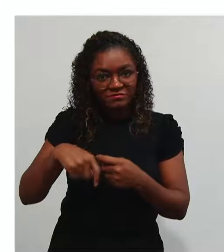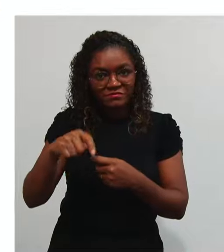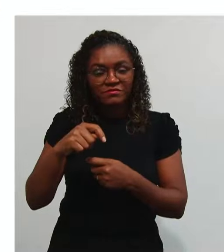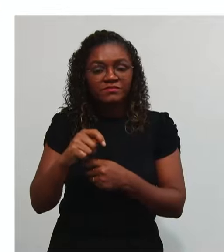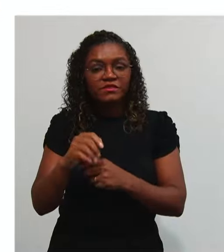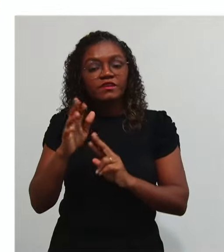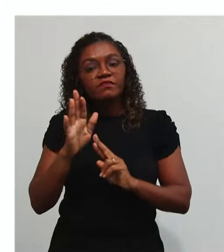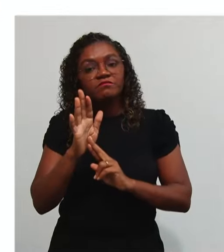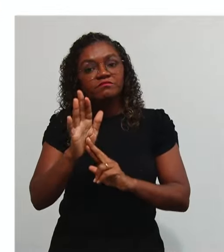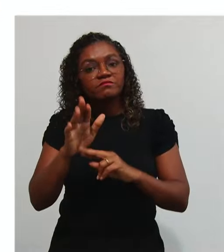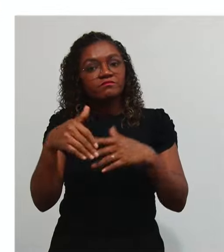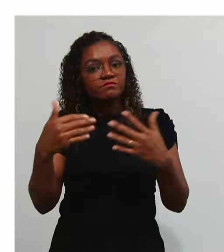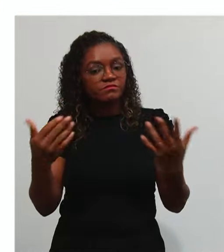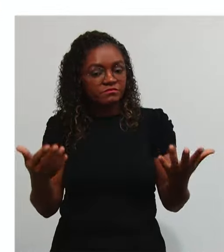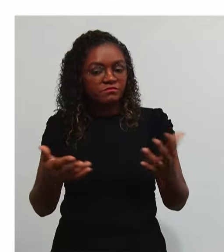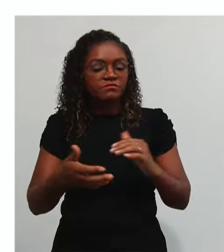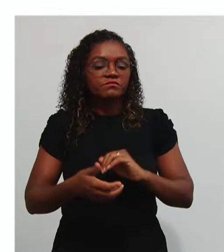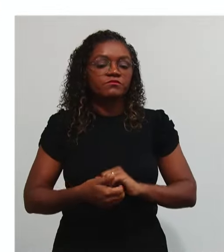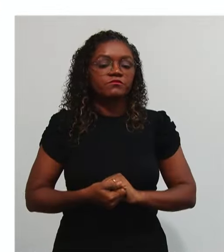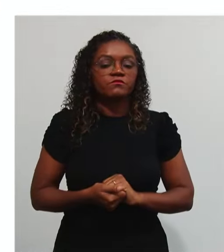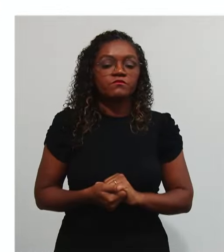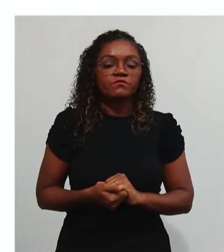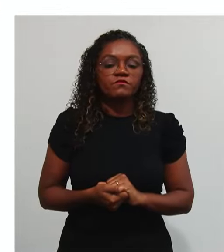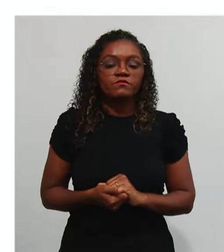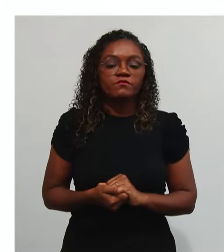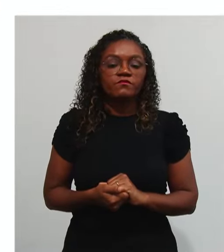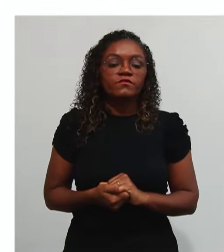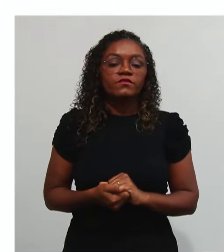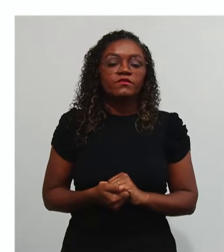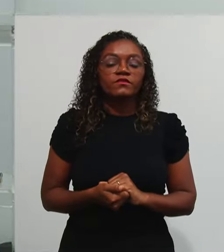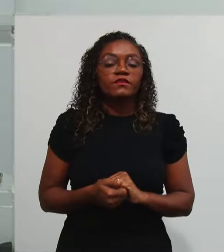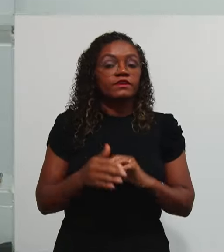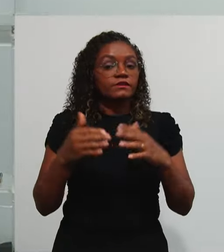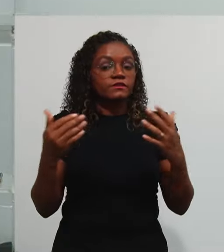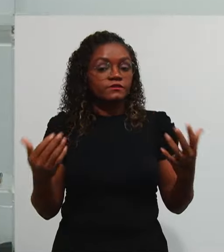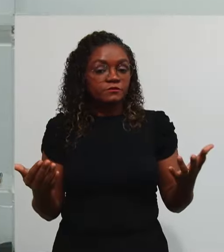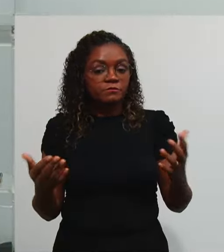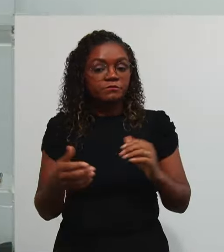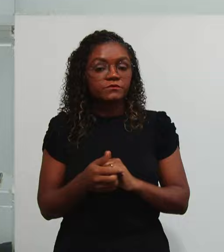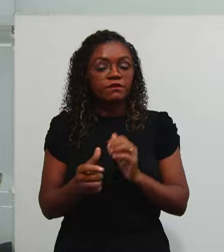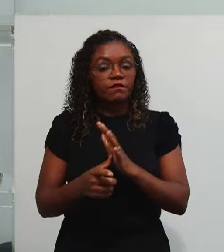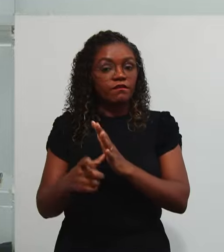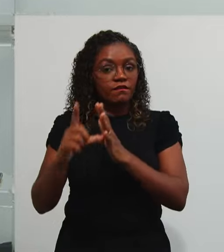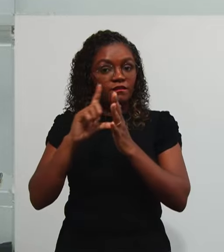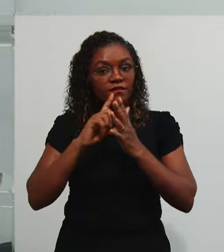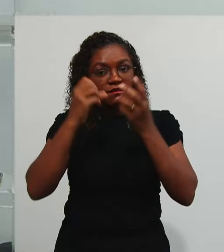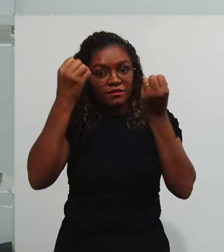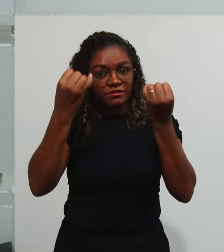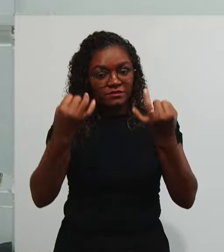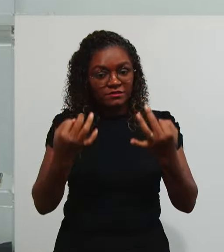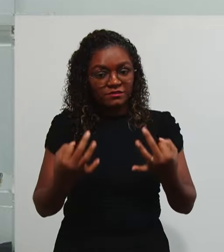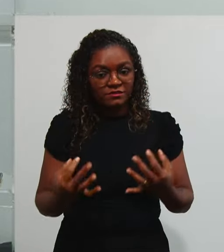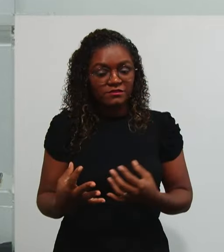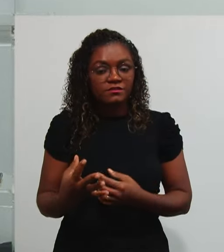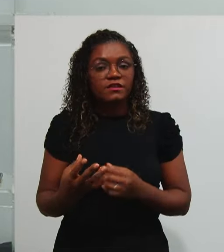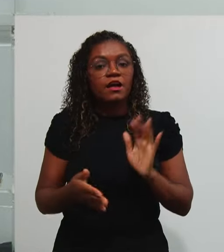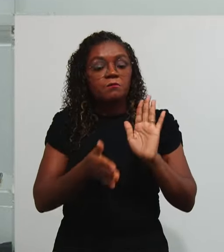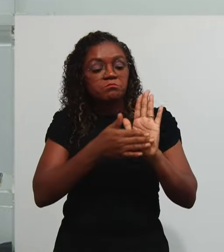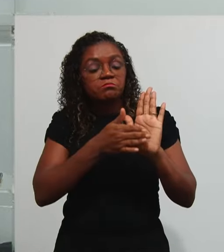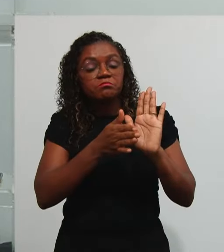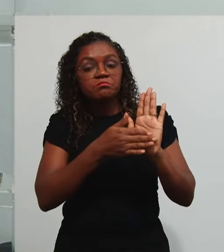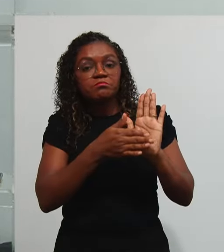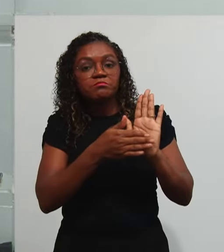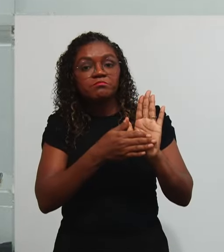Refere Ou seja Senhora Desculpa Ou seja Senhores Conforme nós Dissemos lá No primeiro momento A prestação De